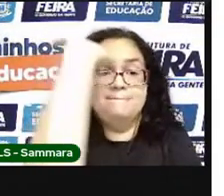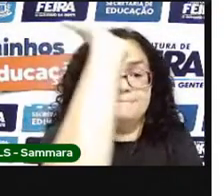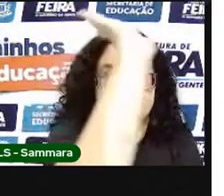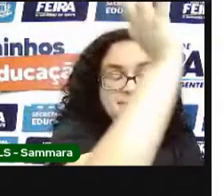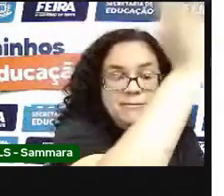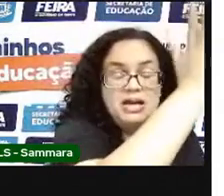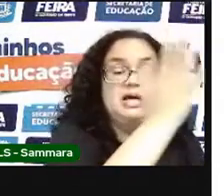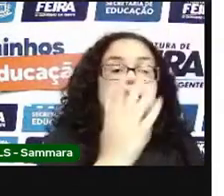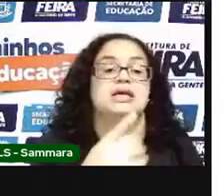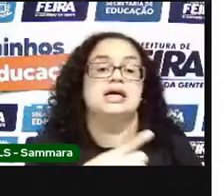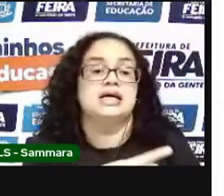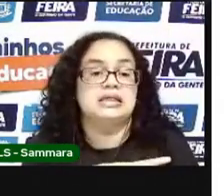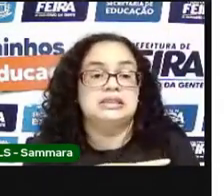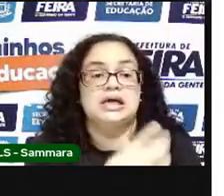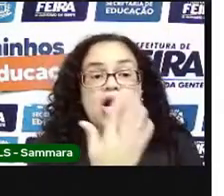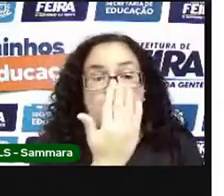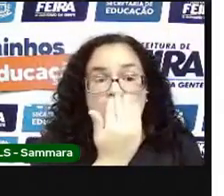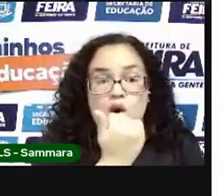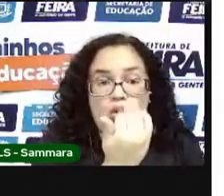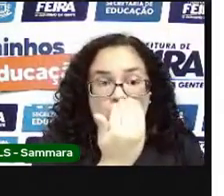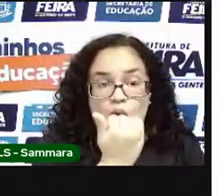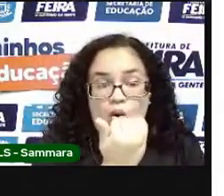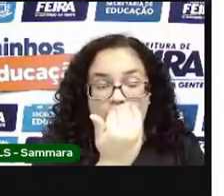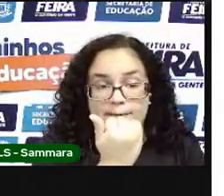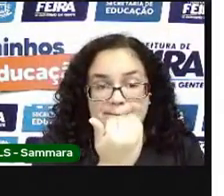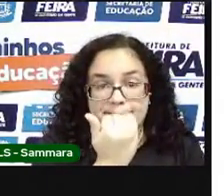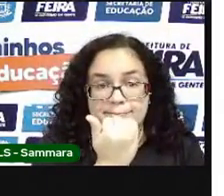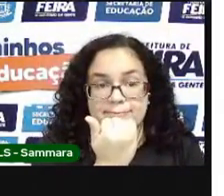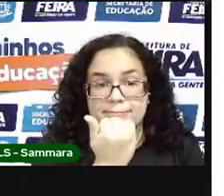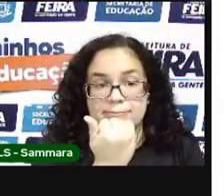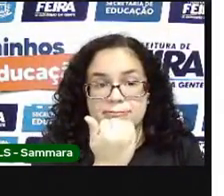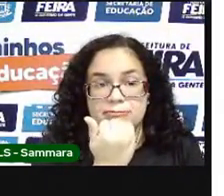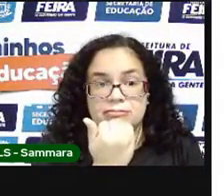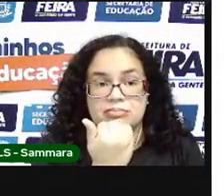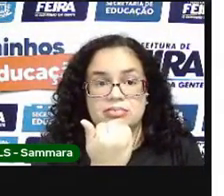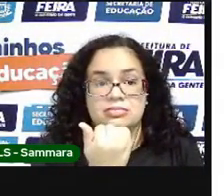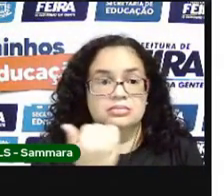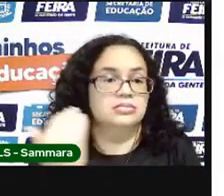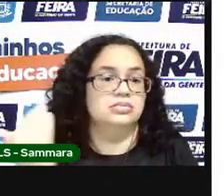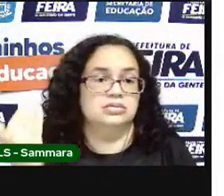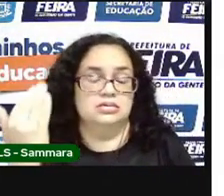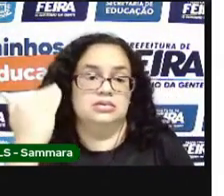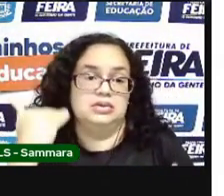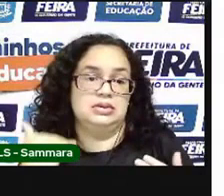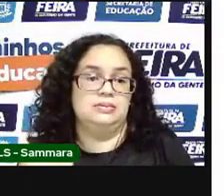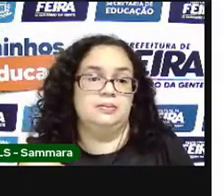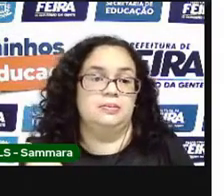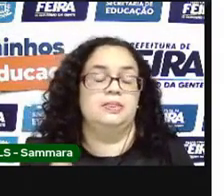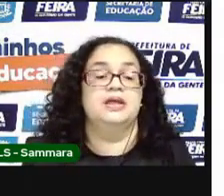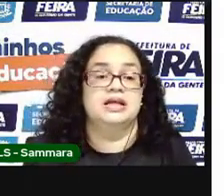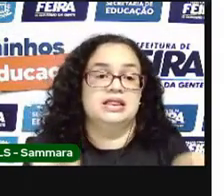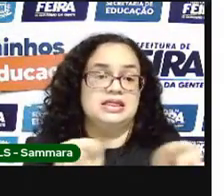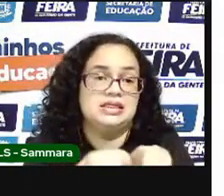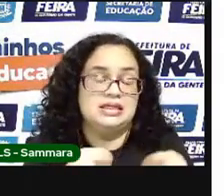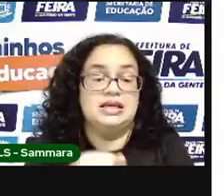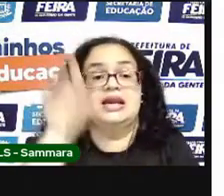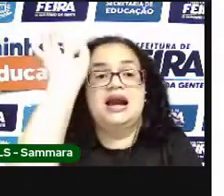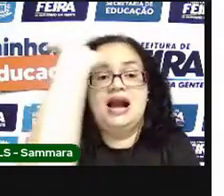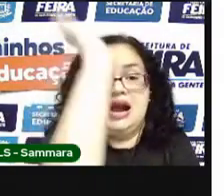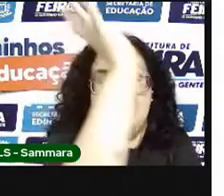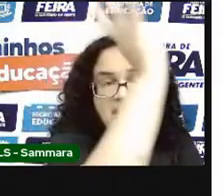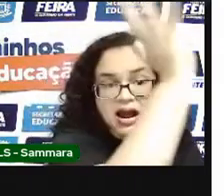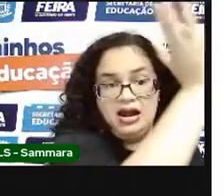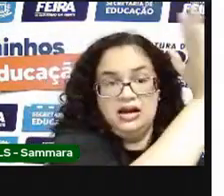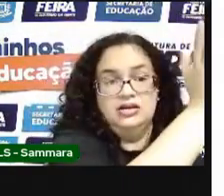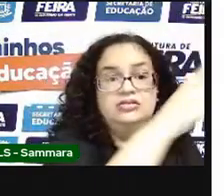alimentos. Nessa feira, logo atrás, a gente dá para ver ali casas, né? Temos árvores na imagem